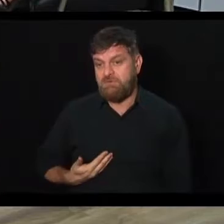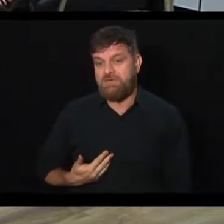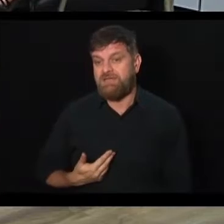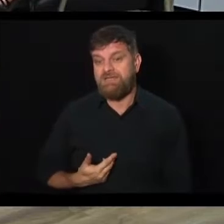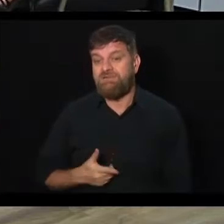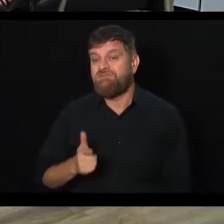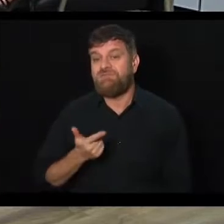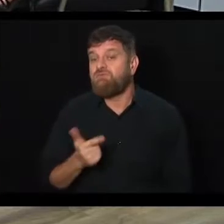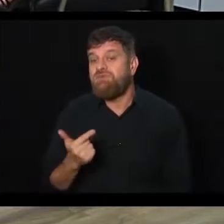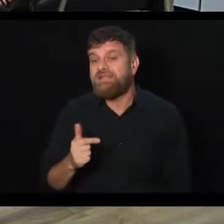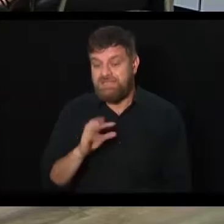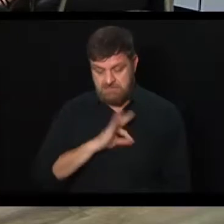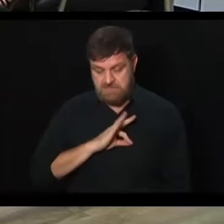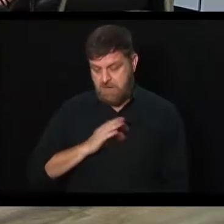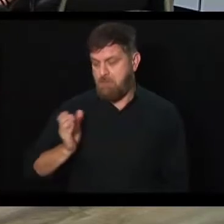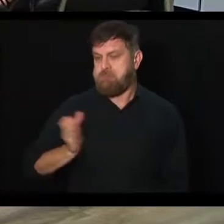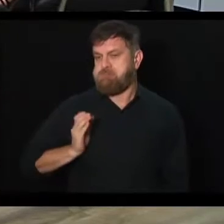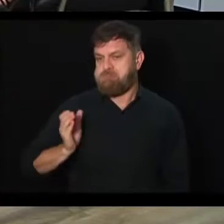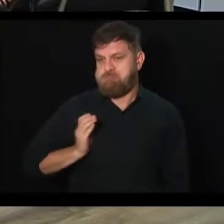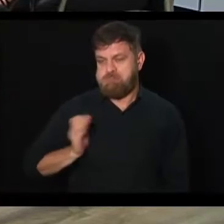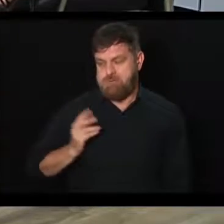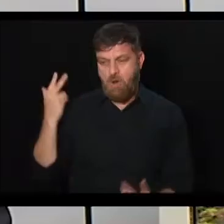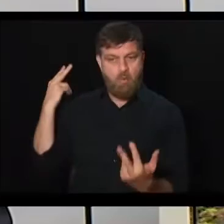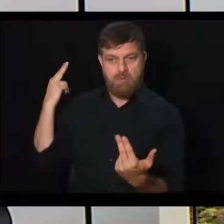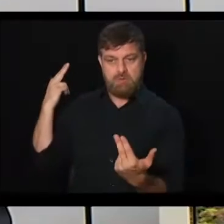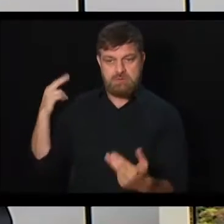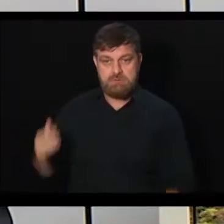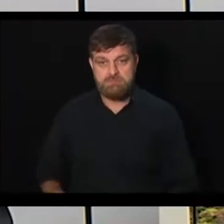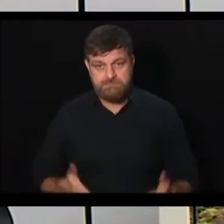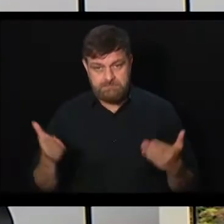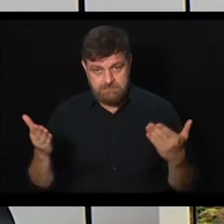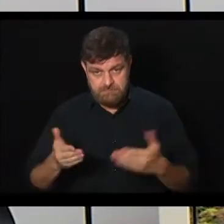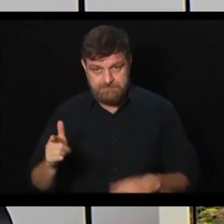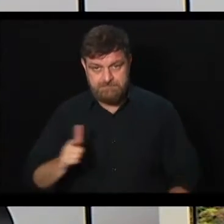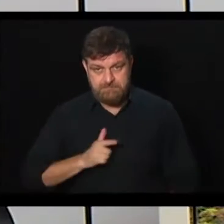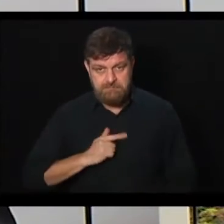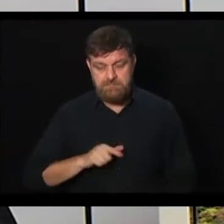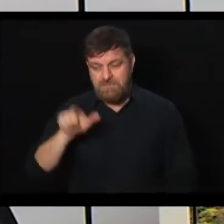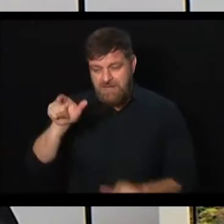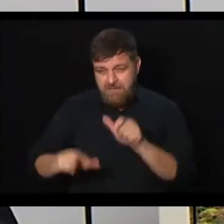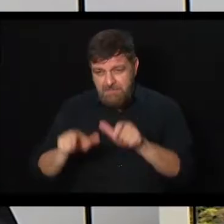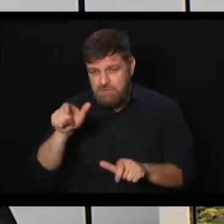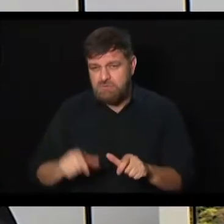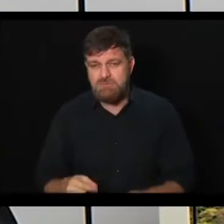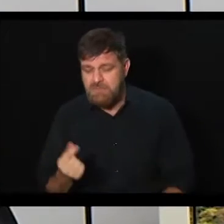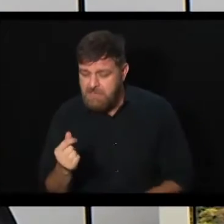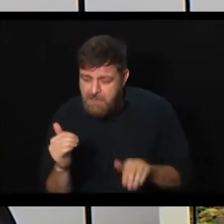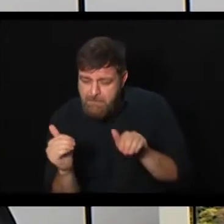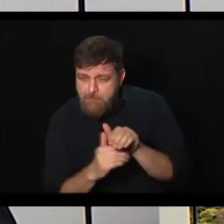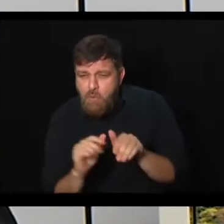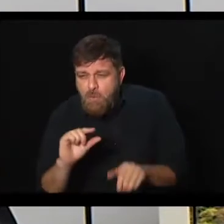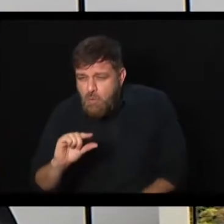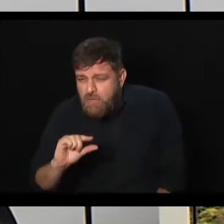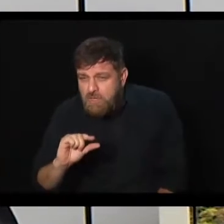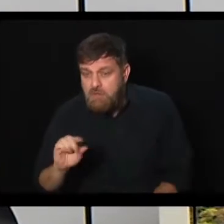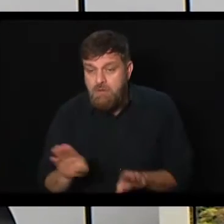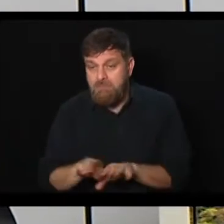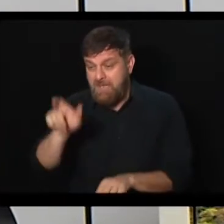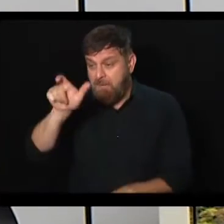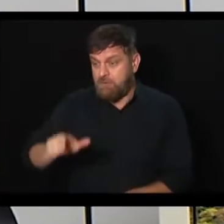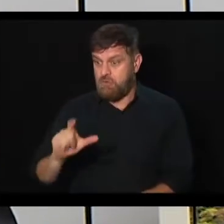O regime de Previdência Social, como disse o vereador, é aquele que engloba desde aquele que contribui pouco ao que contribui muito.